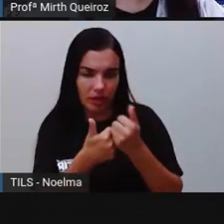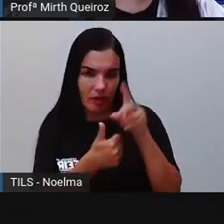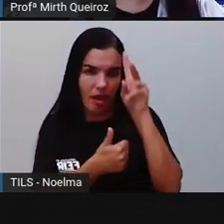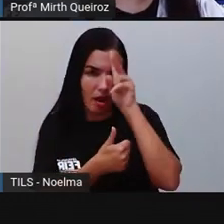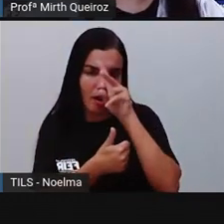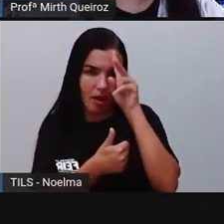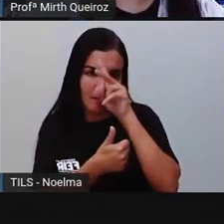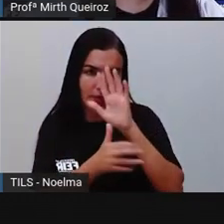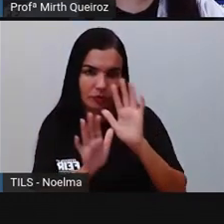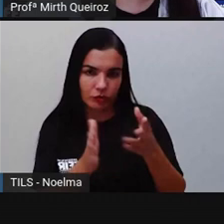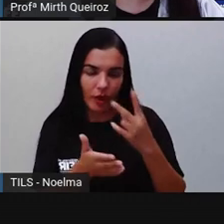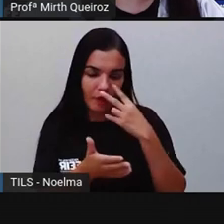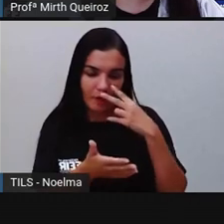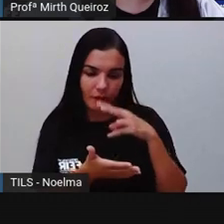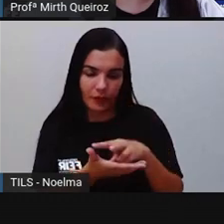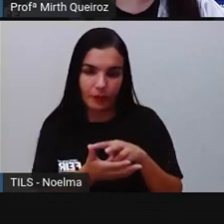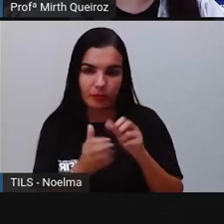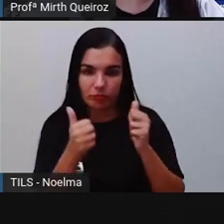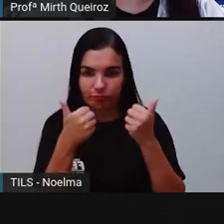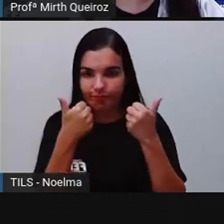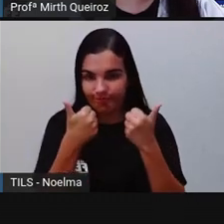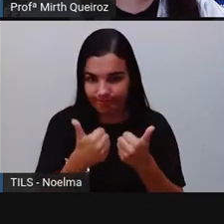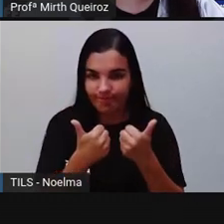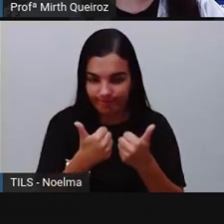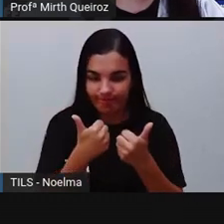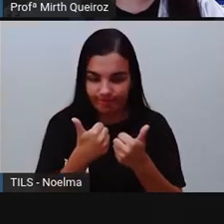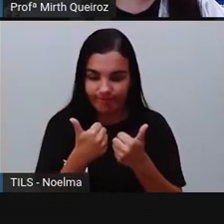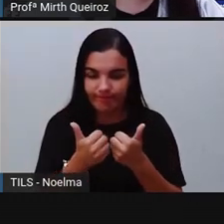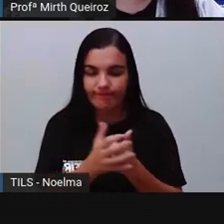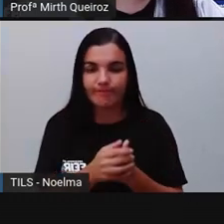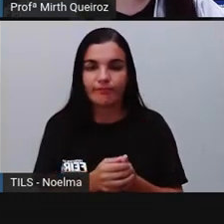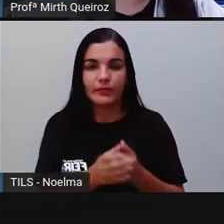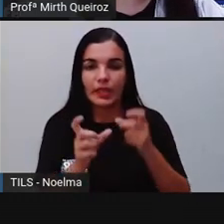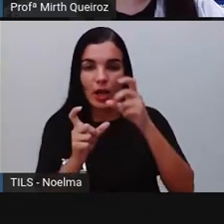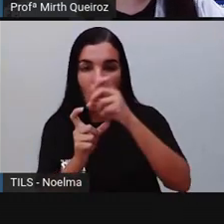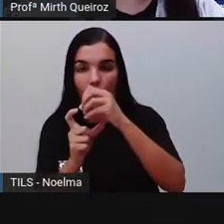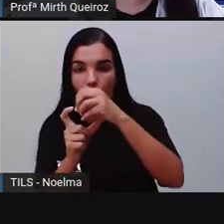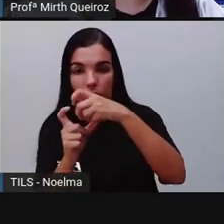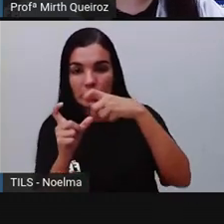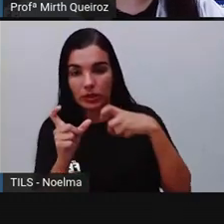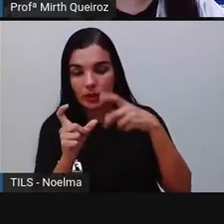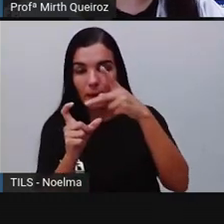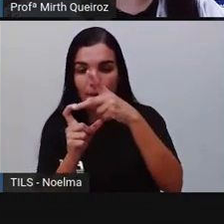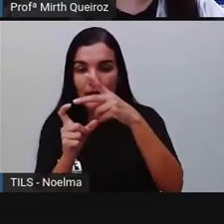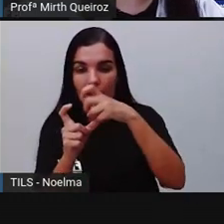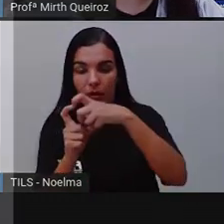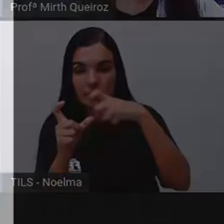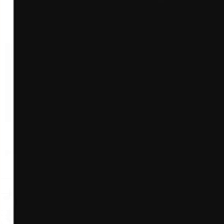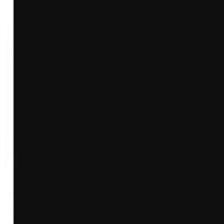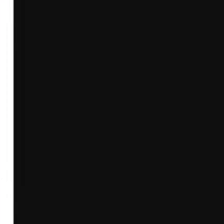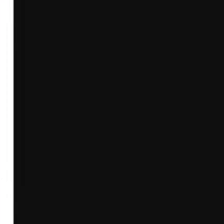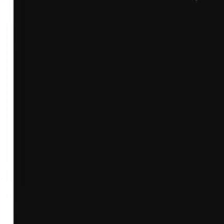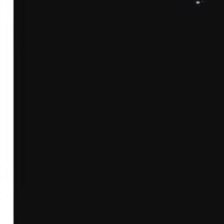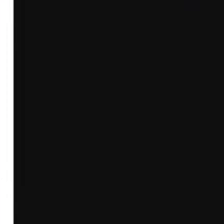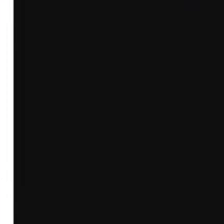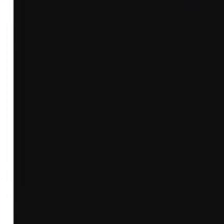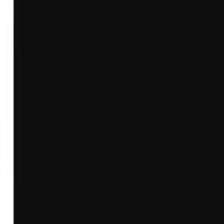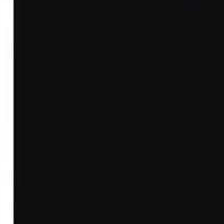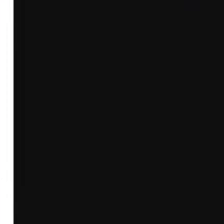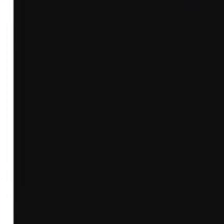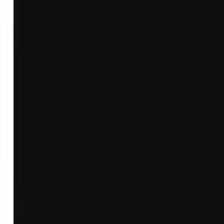o que a gente já viu sobre palavras oxítonas, paroxítonas e proparoxítonas. Vamos lá? Palavras